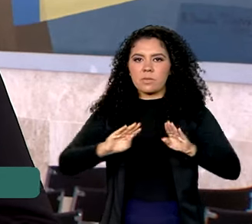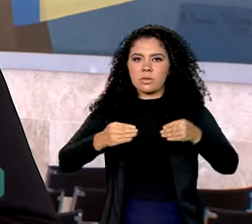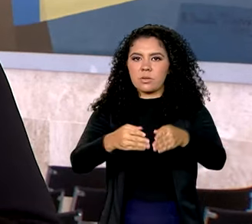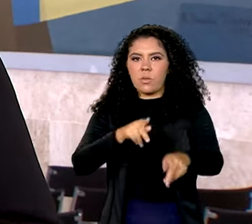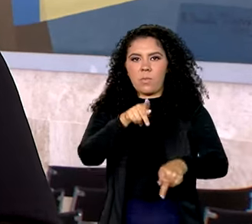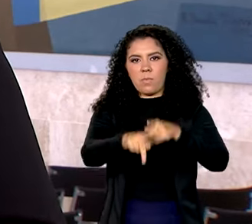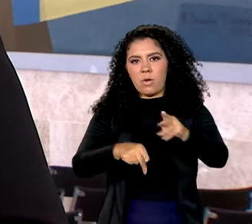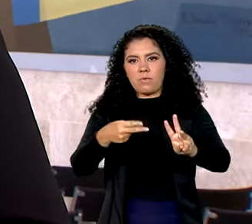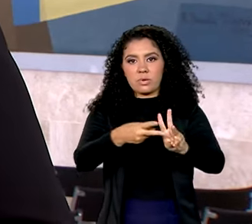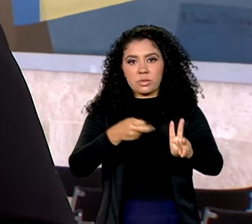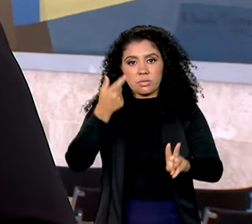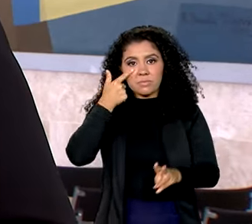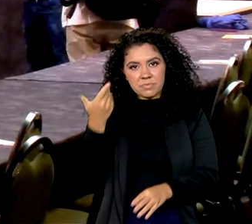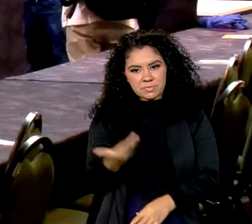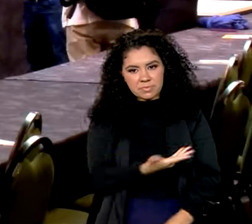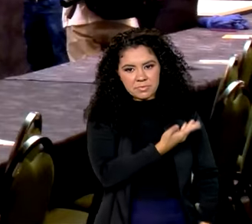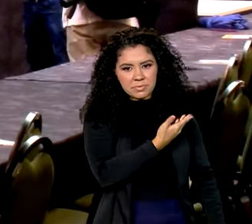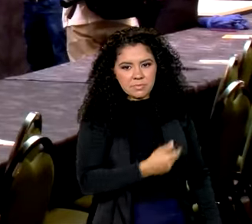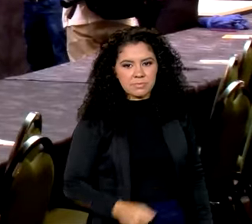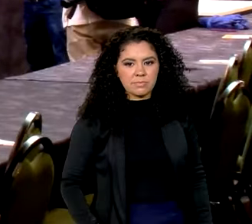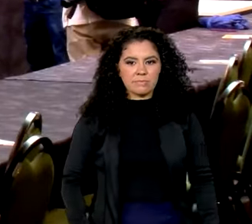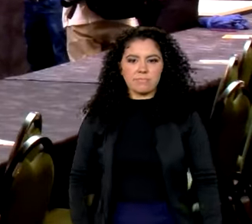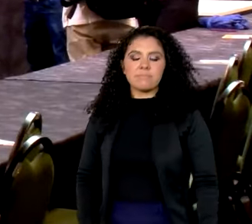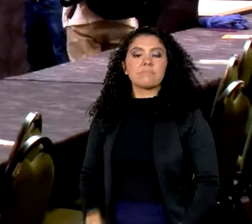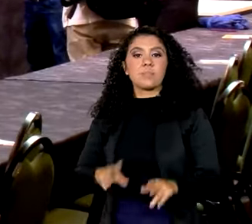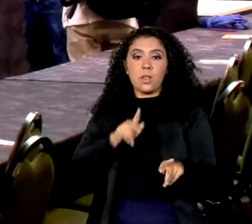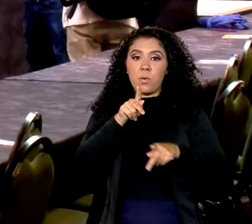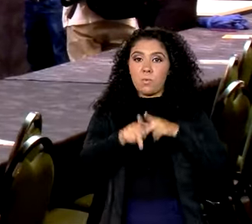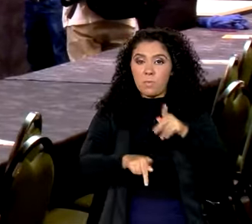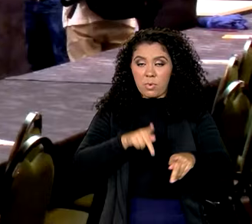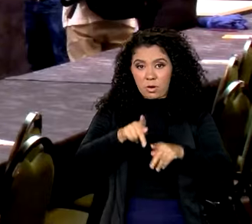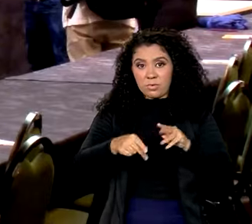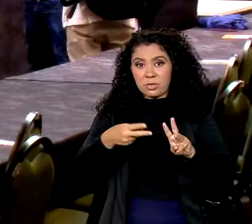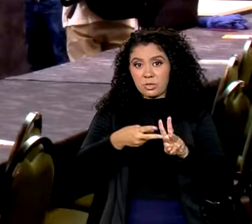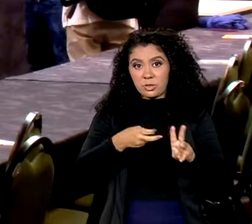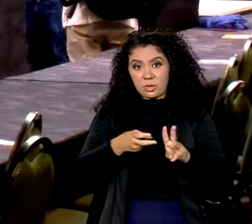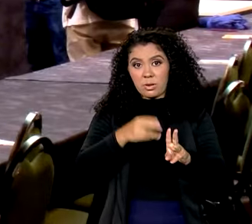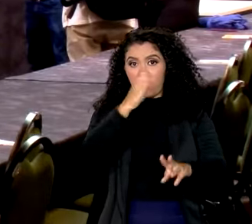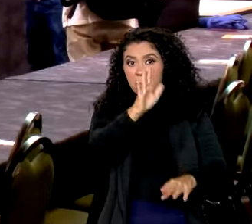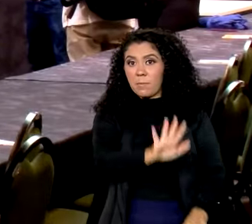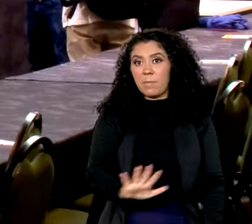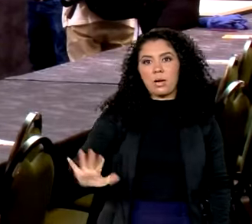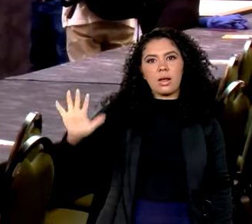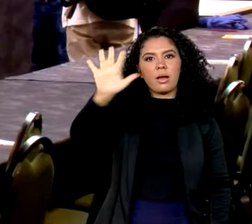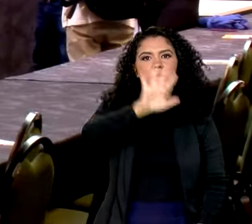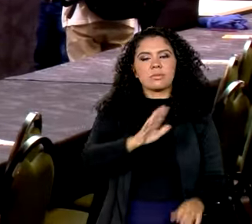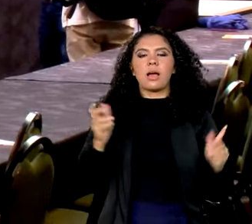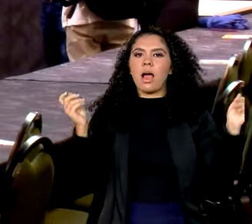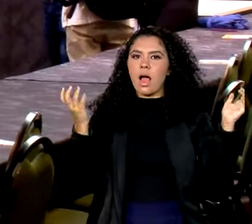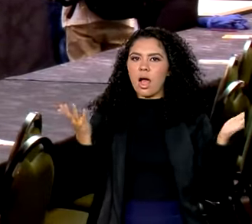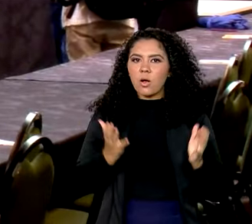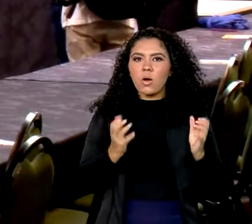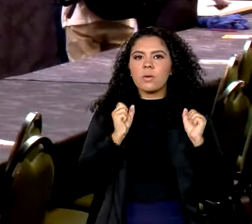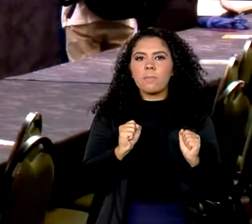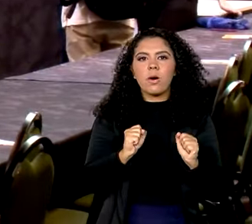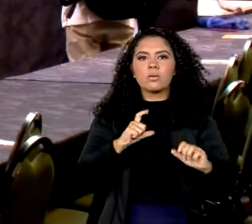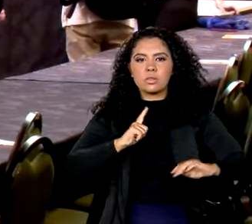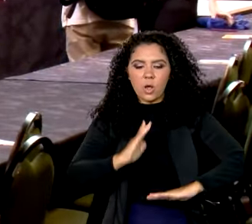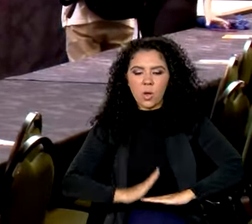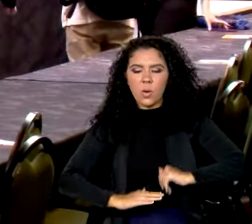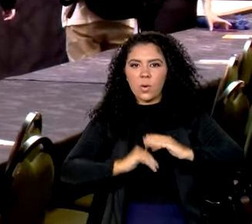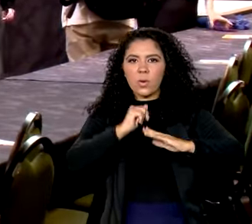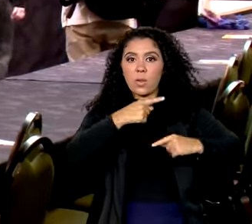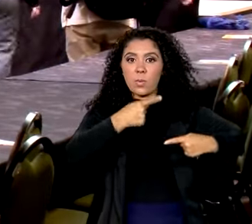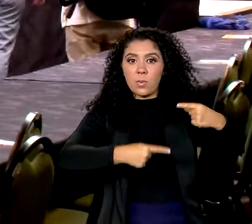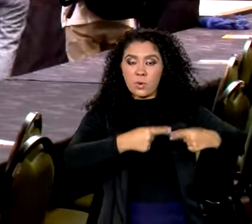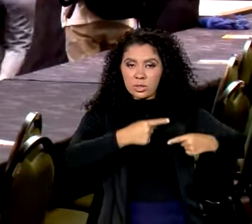o país. Vamos assistir. Povos indígenas de todo o país agora vão poder ajudar a definir as políticas públicas